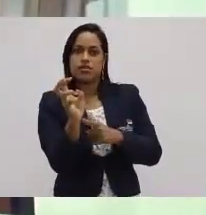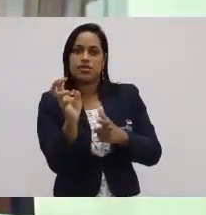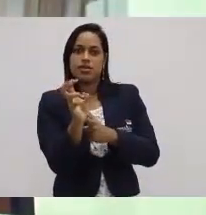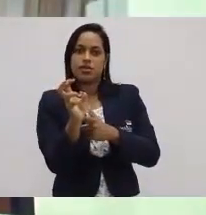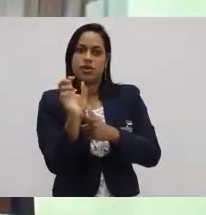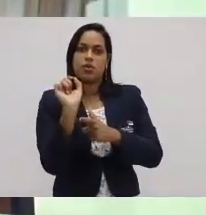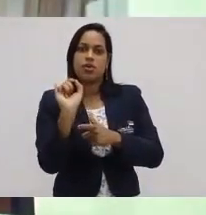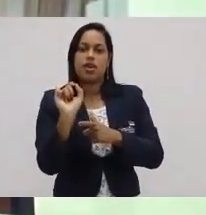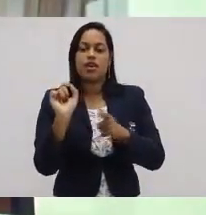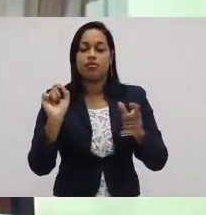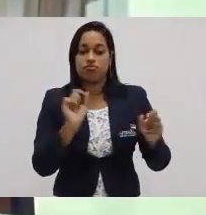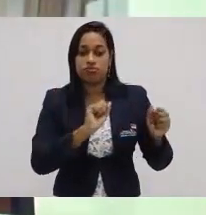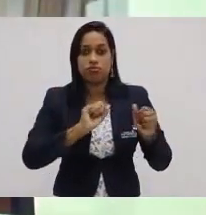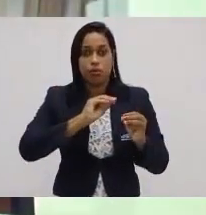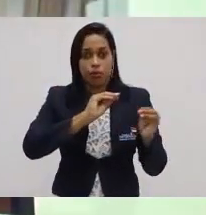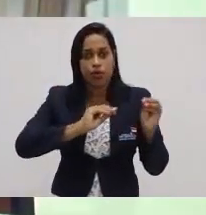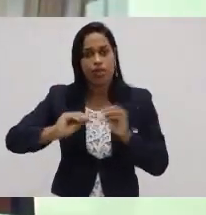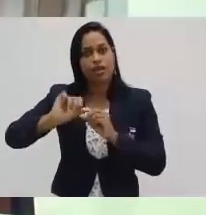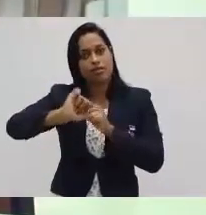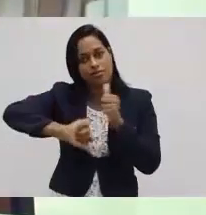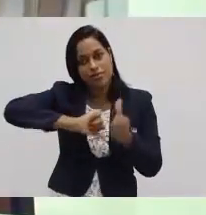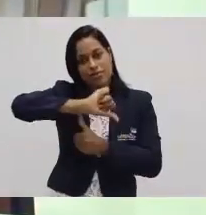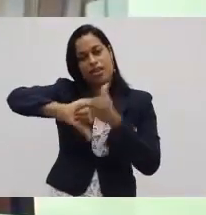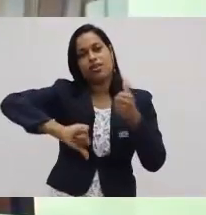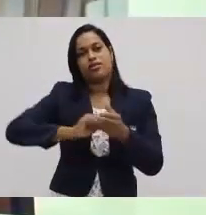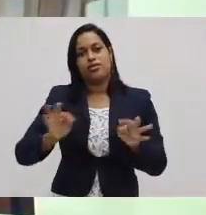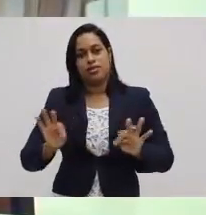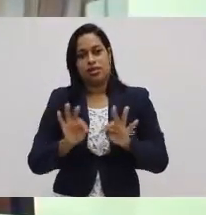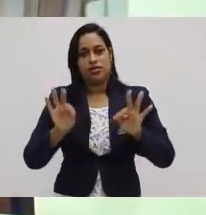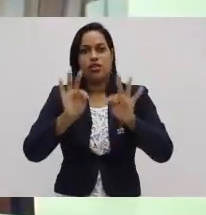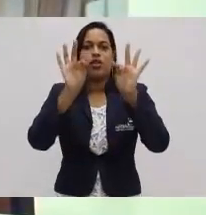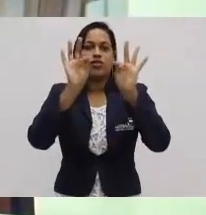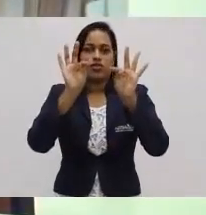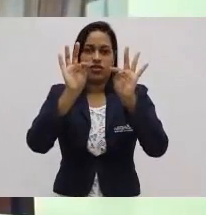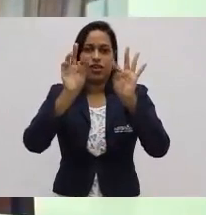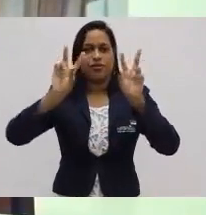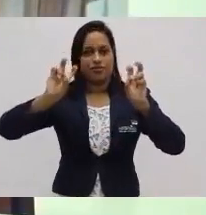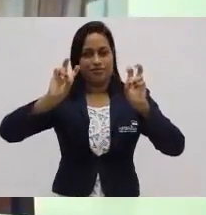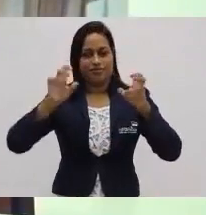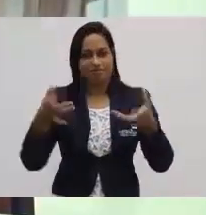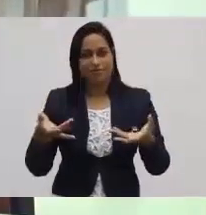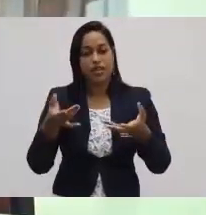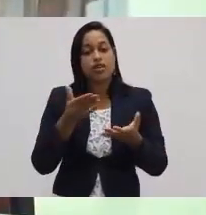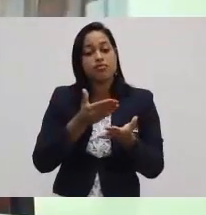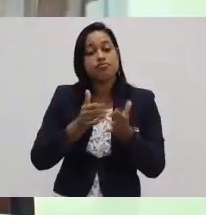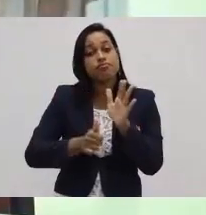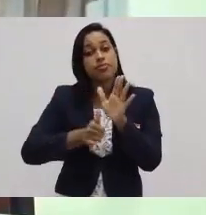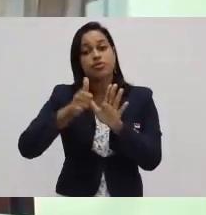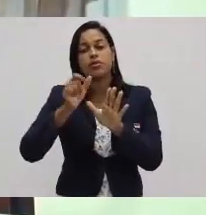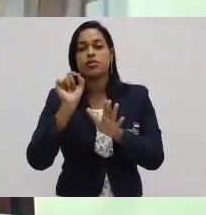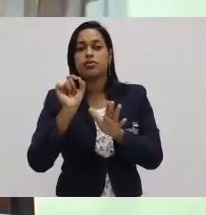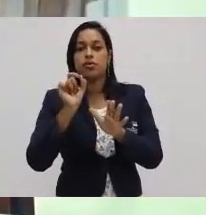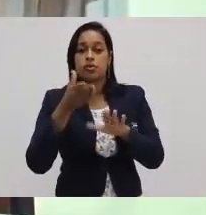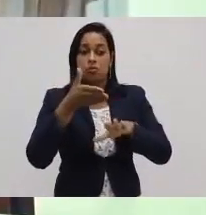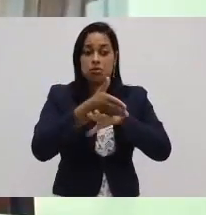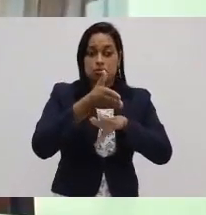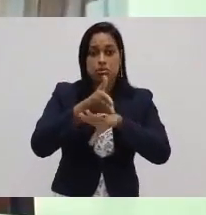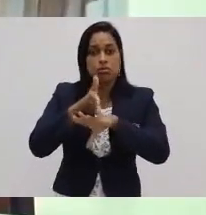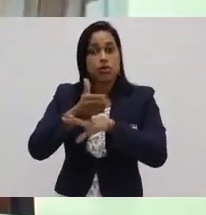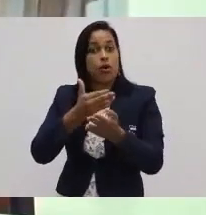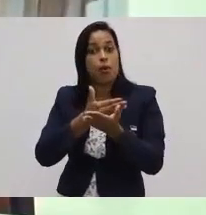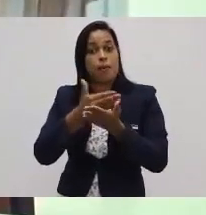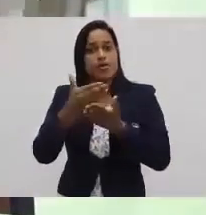Revolução Tecnológica. Ora, na primeira fase, foram inseridas as máquinas no processo industrial.